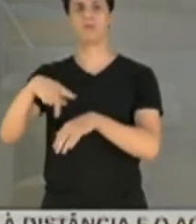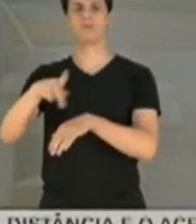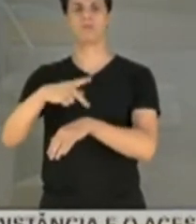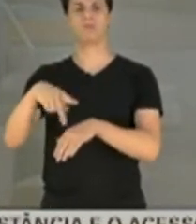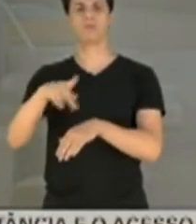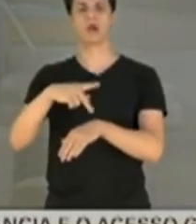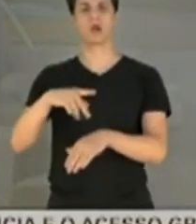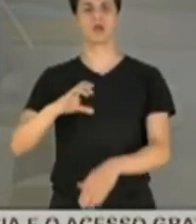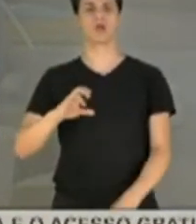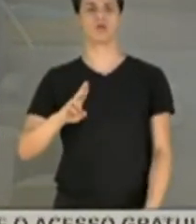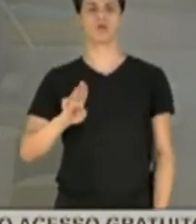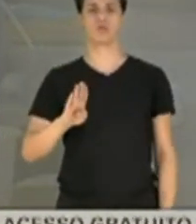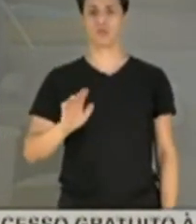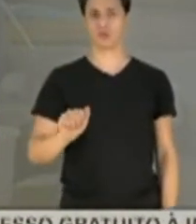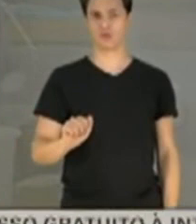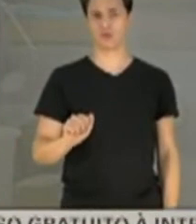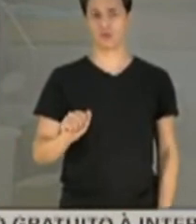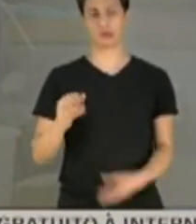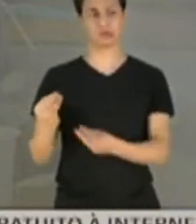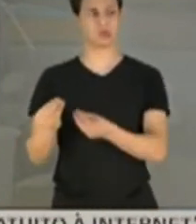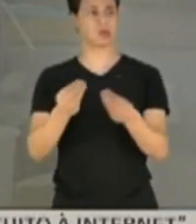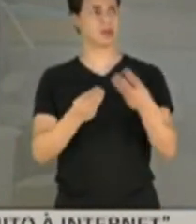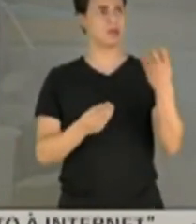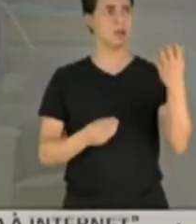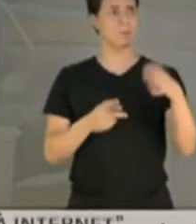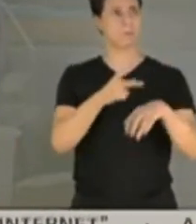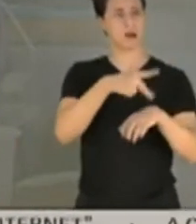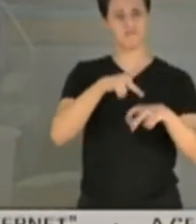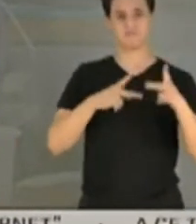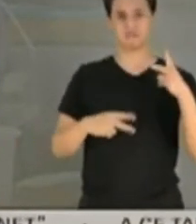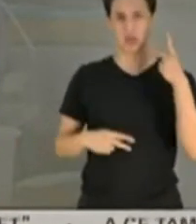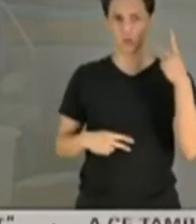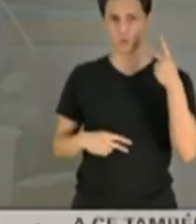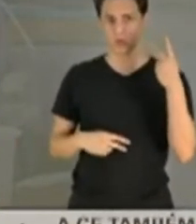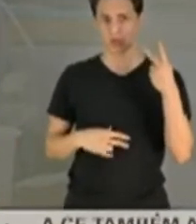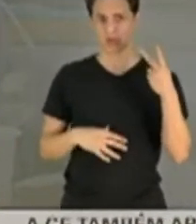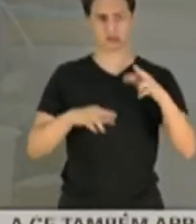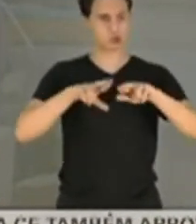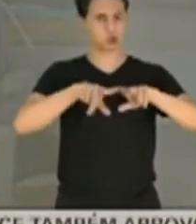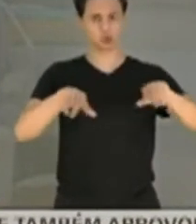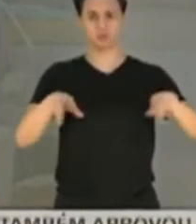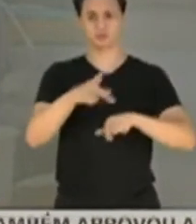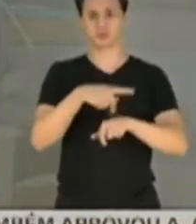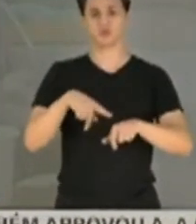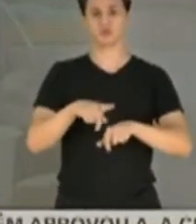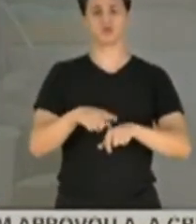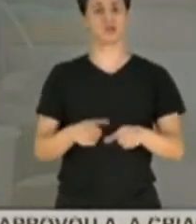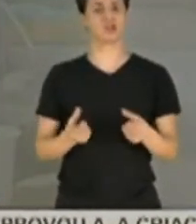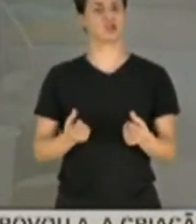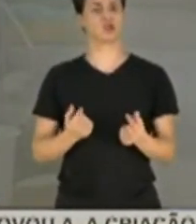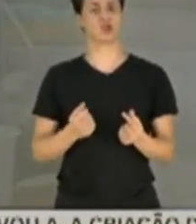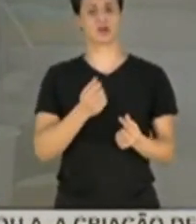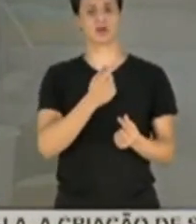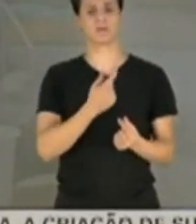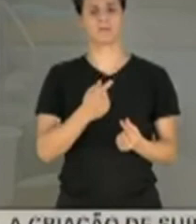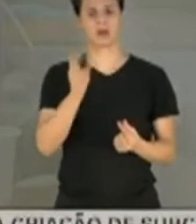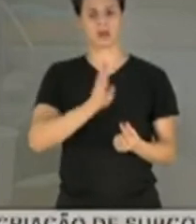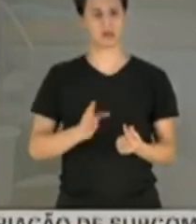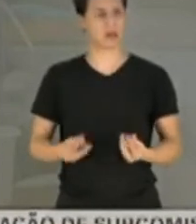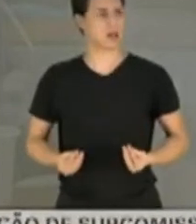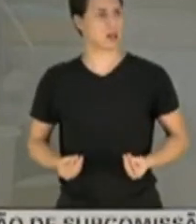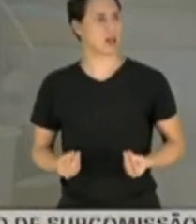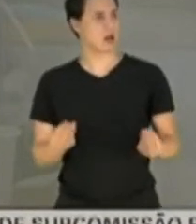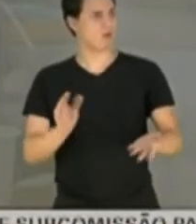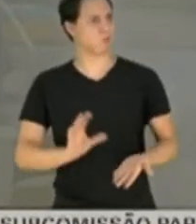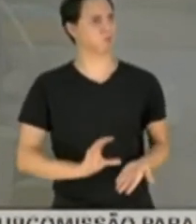colocar na Venezuela, tirou do brasileiro para colocar em tantos outros países. Esse desfile de dinheirama brasileiro, saindo